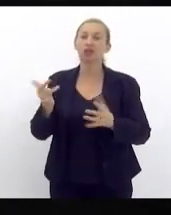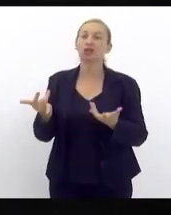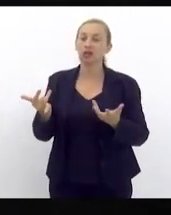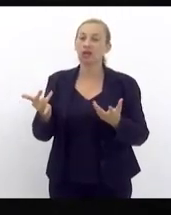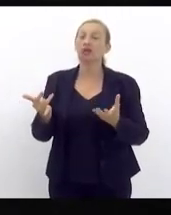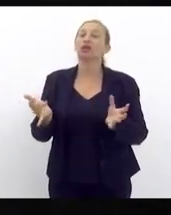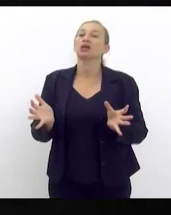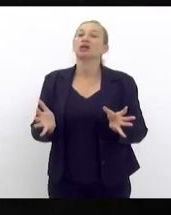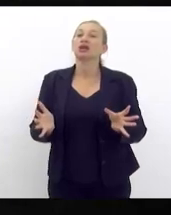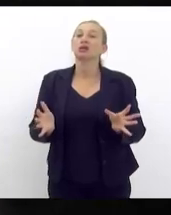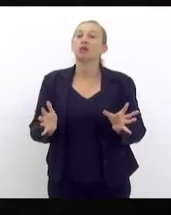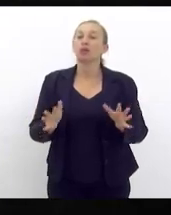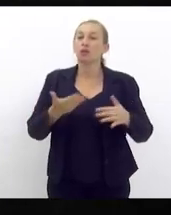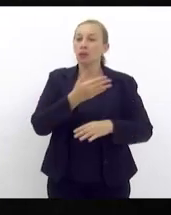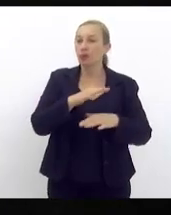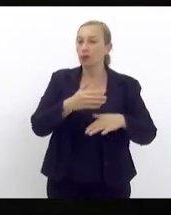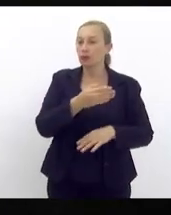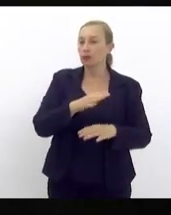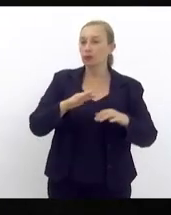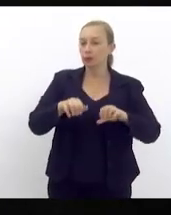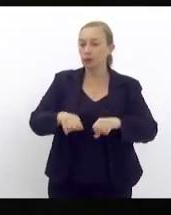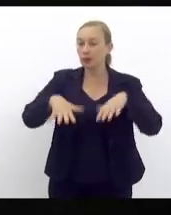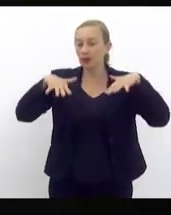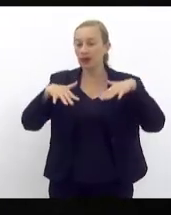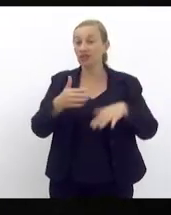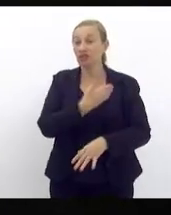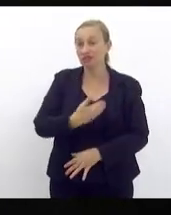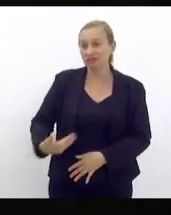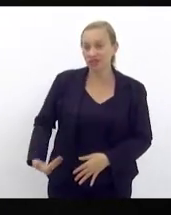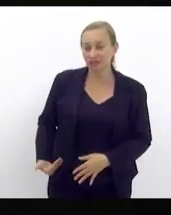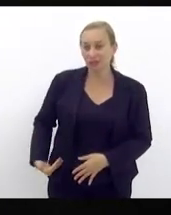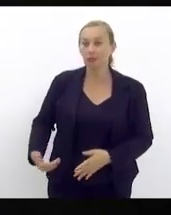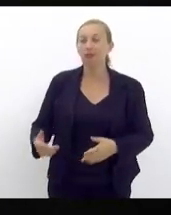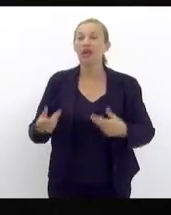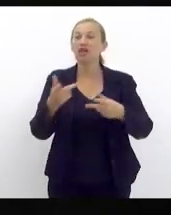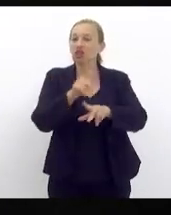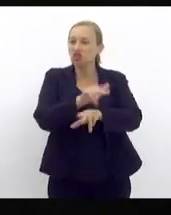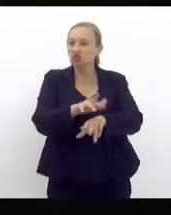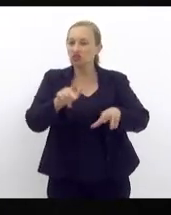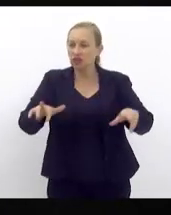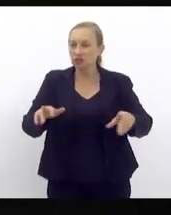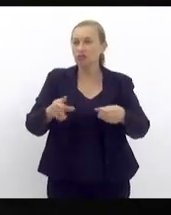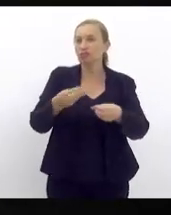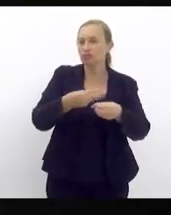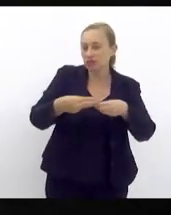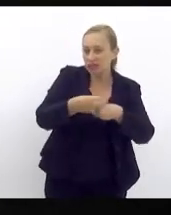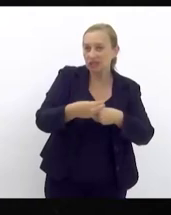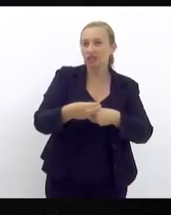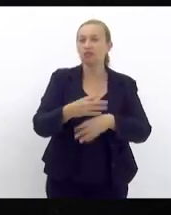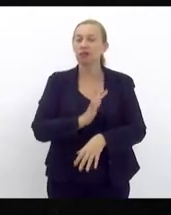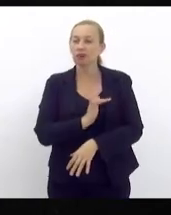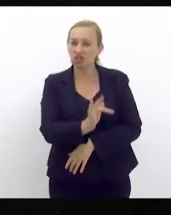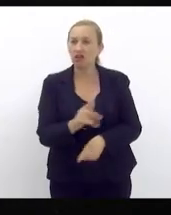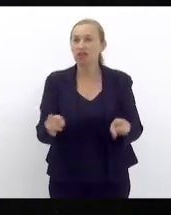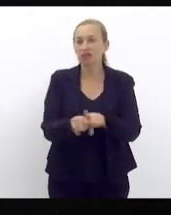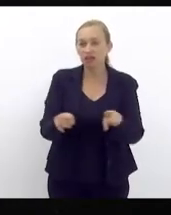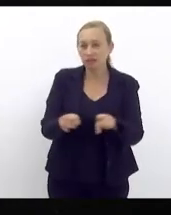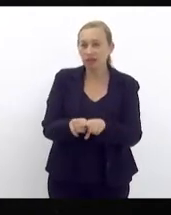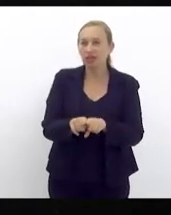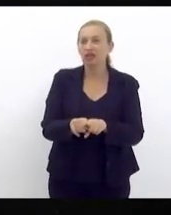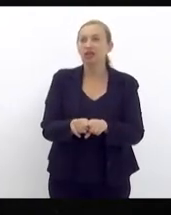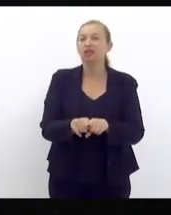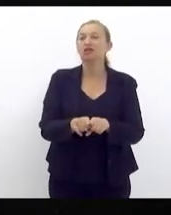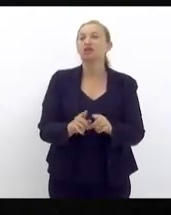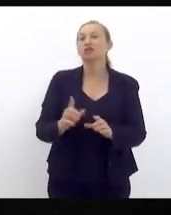é para tratar dessa questão da falta de água nesses diversos municípios da Baixada como também na nossa região da Zona